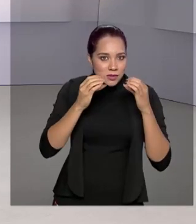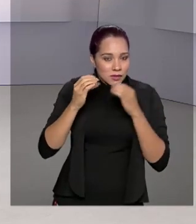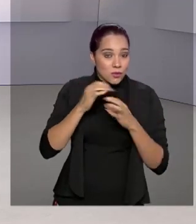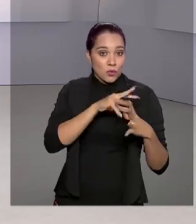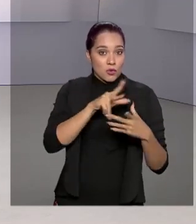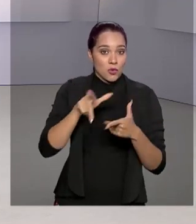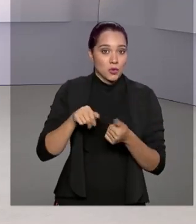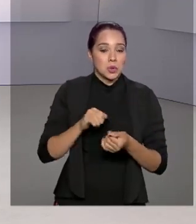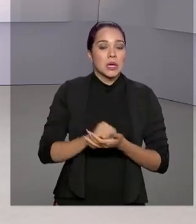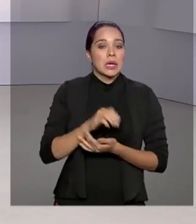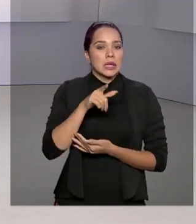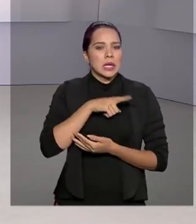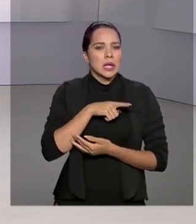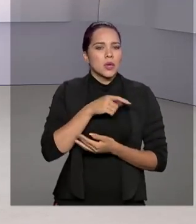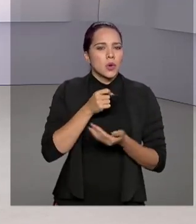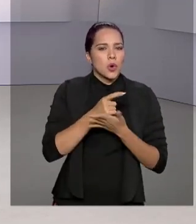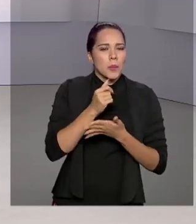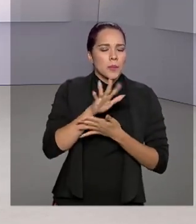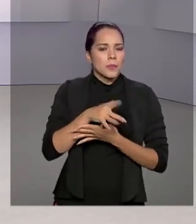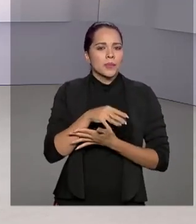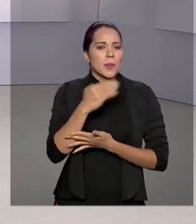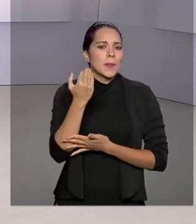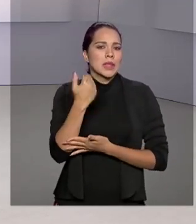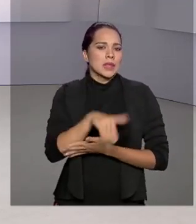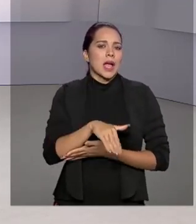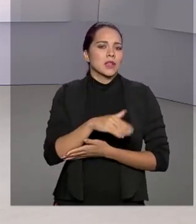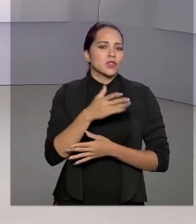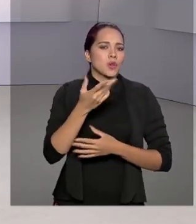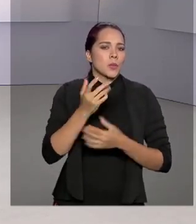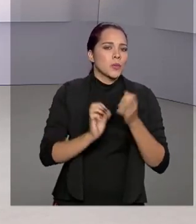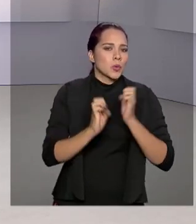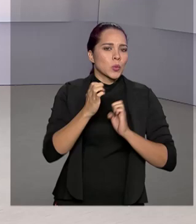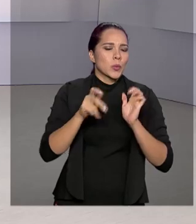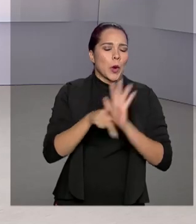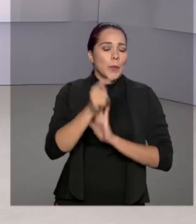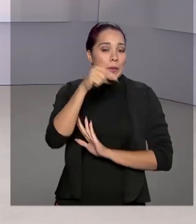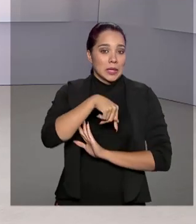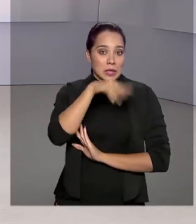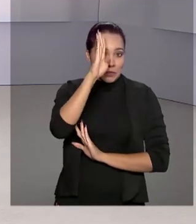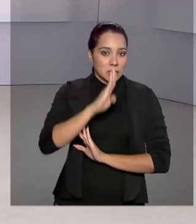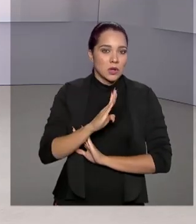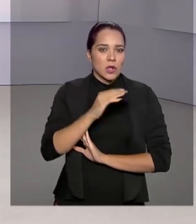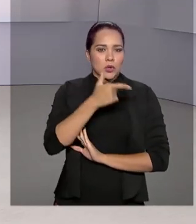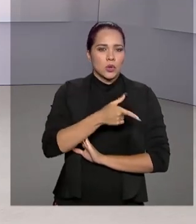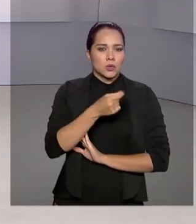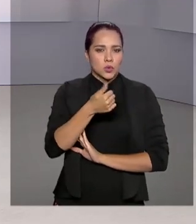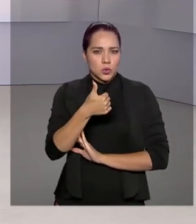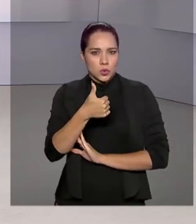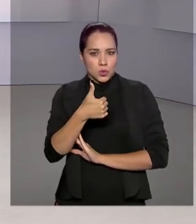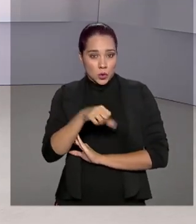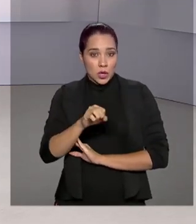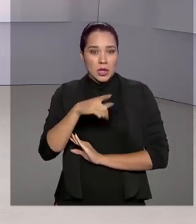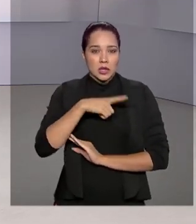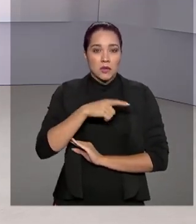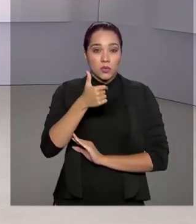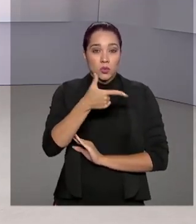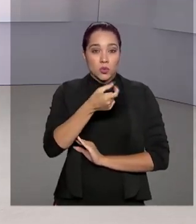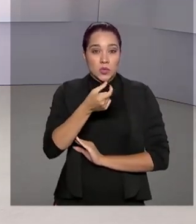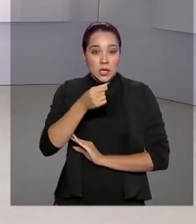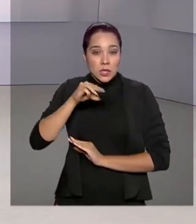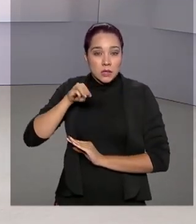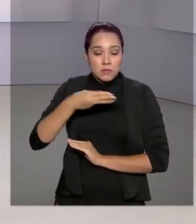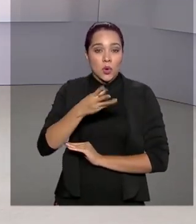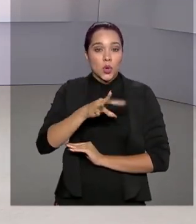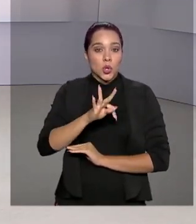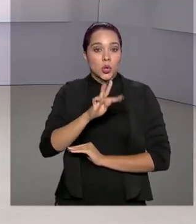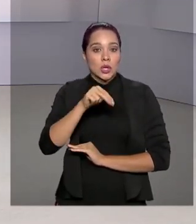chineses consomem cerca de metade da produção mundial. Em 2018, o Brasil exportou cerca de 200 mil toneladas de melão